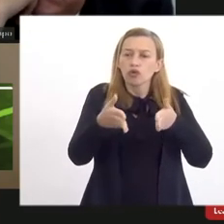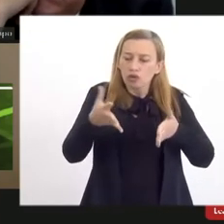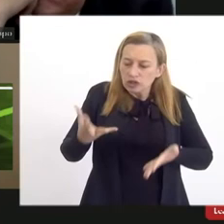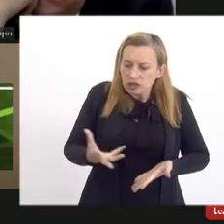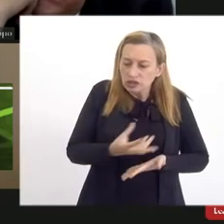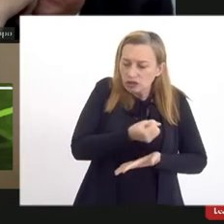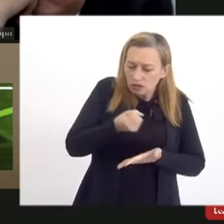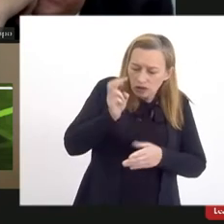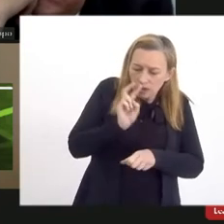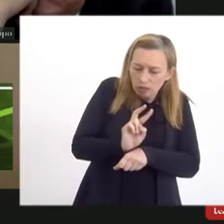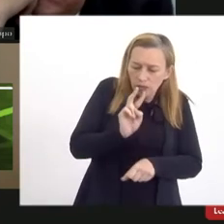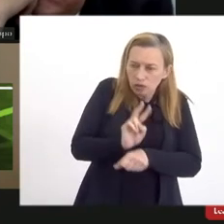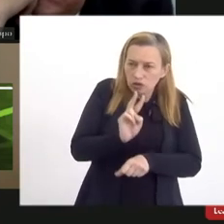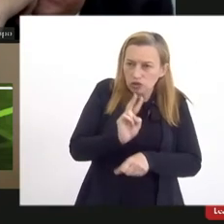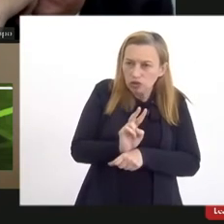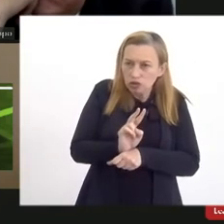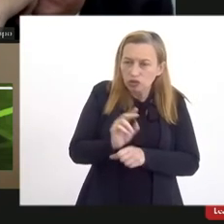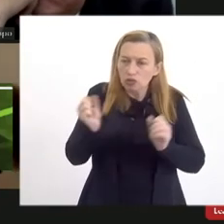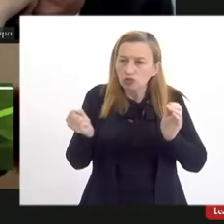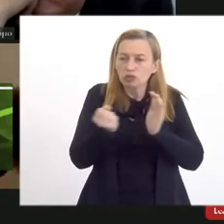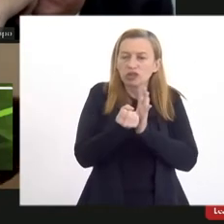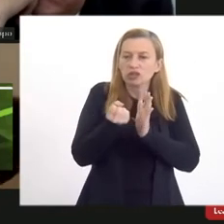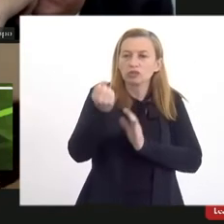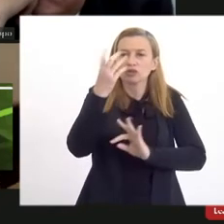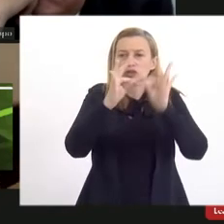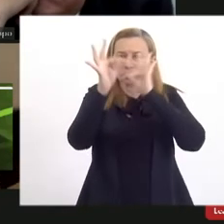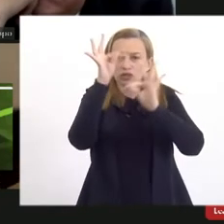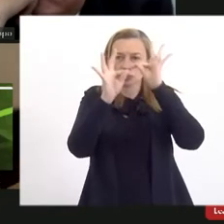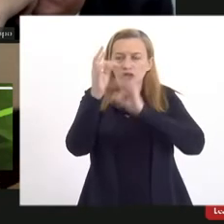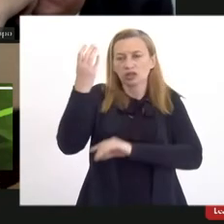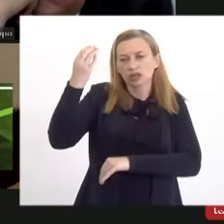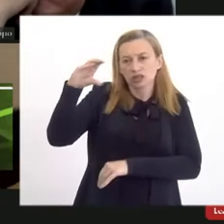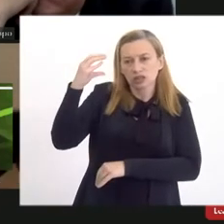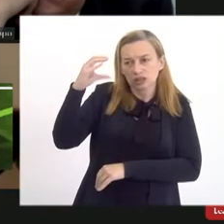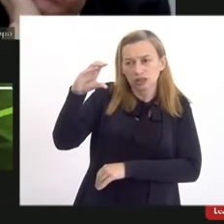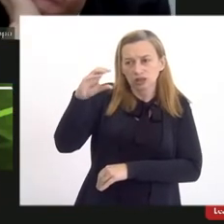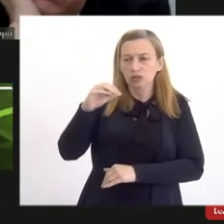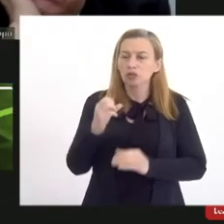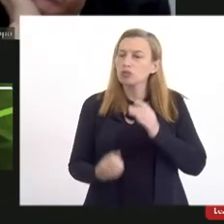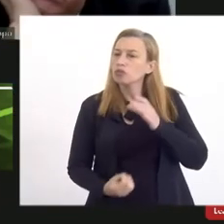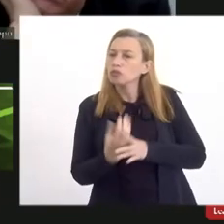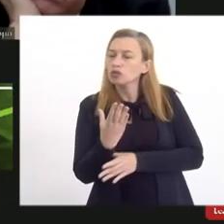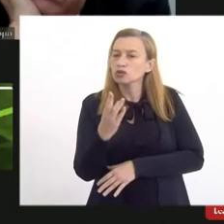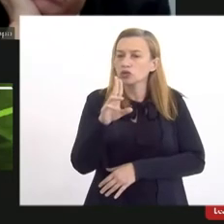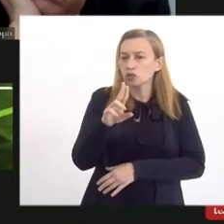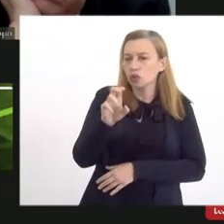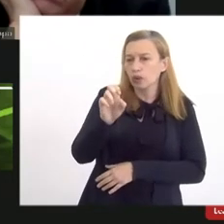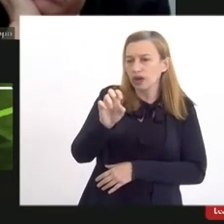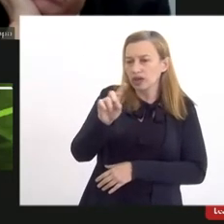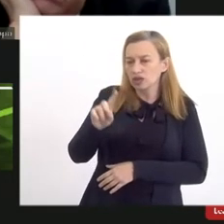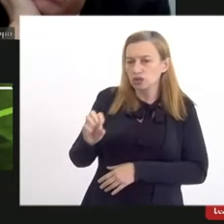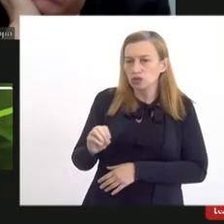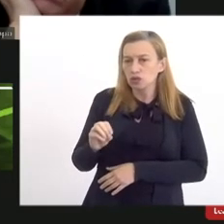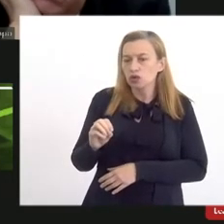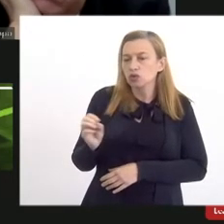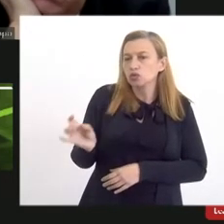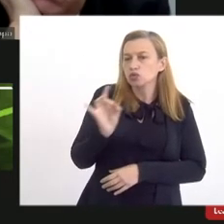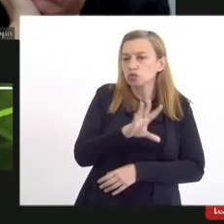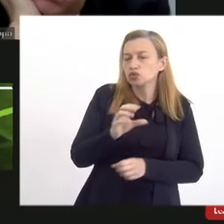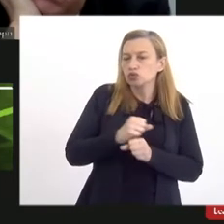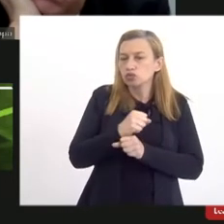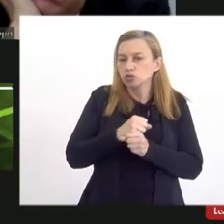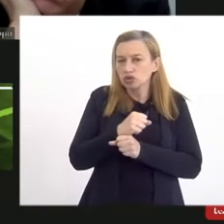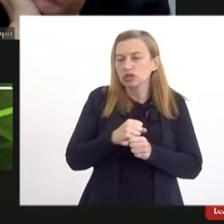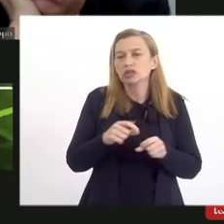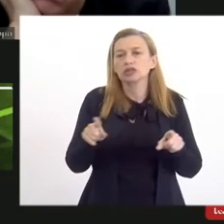proteção do patrimônio tecnológico e científico produzido pela UESO nos últimos tempos e por